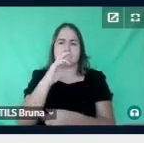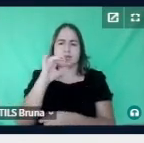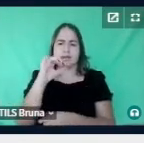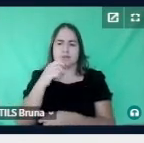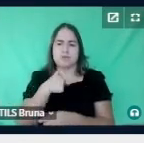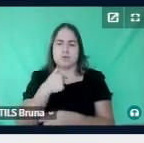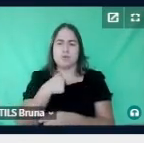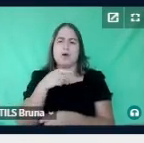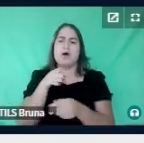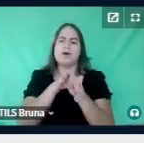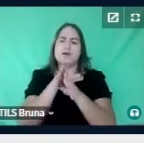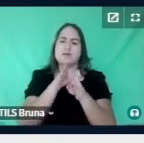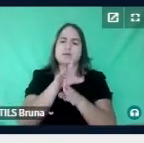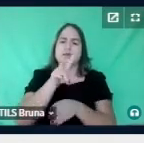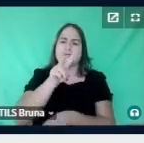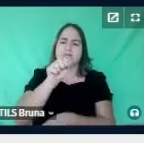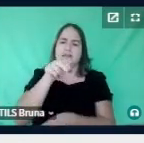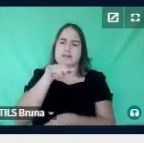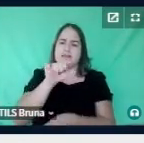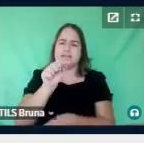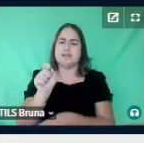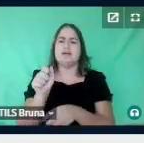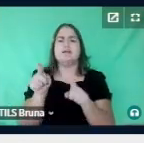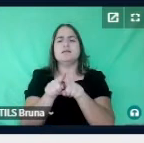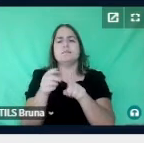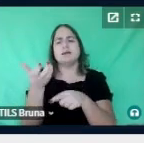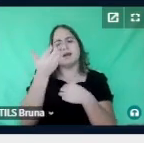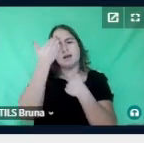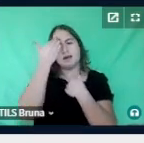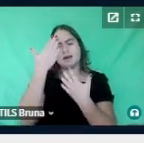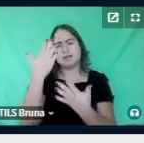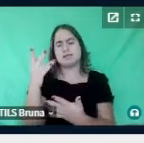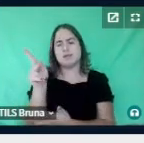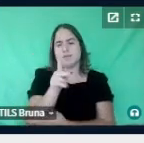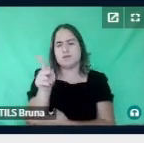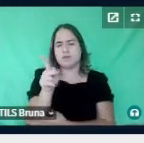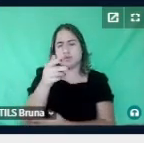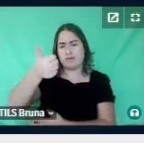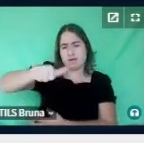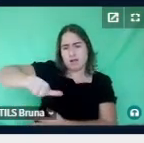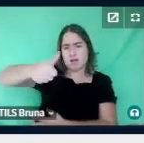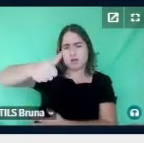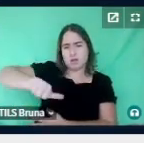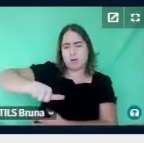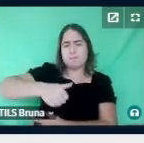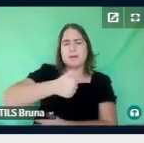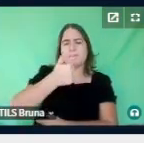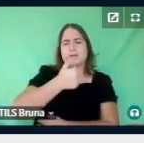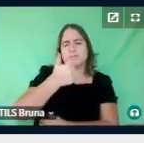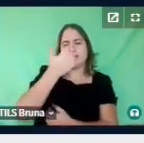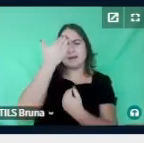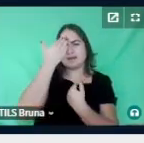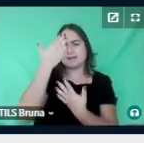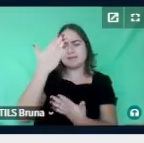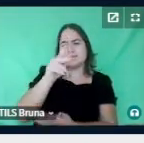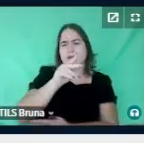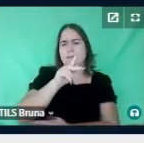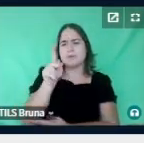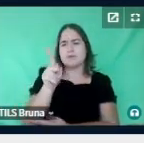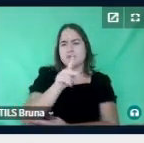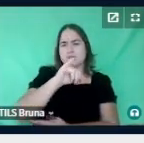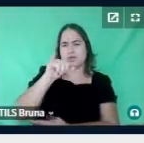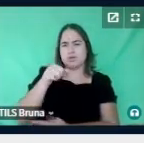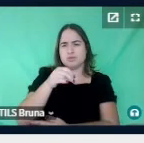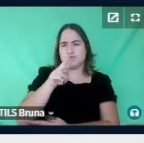professores avaliadores, os membros dessa comissão. Primeiramente, queria agradecer a professora Juliana, a